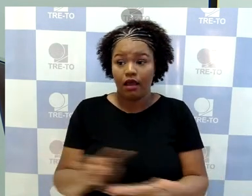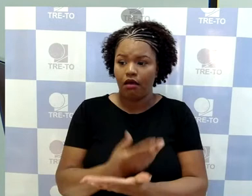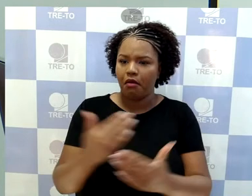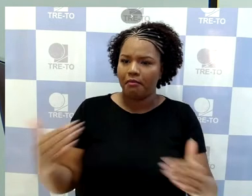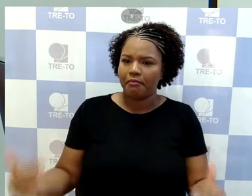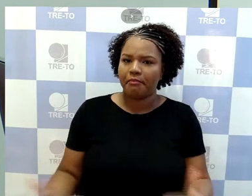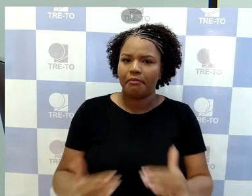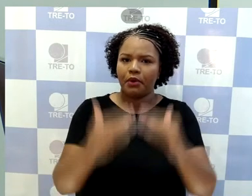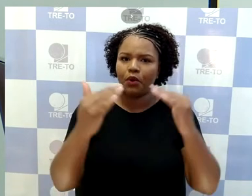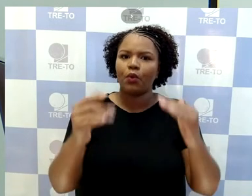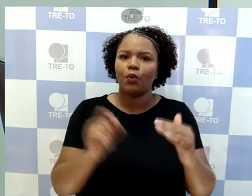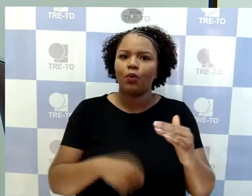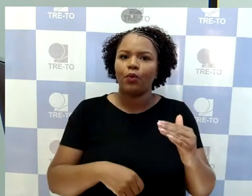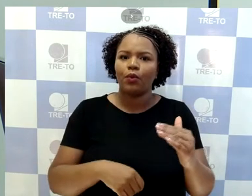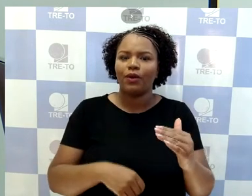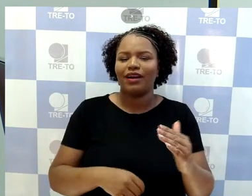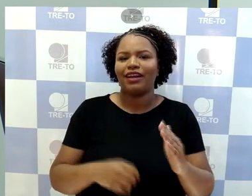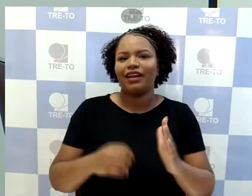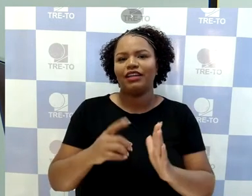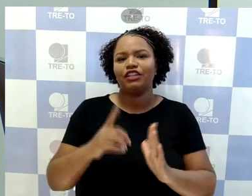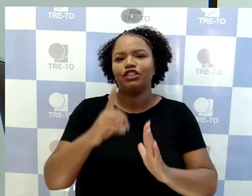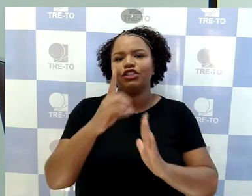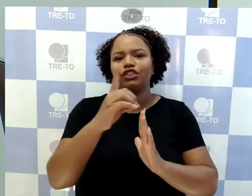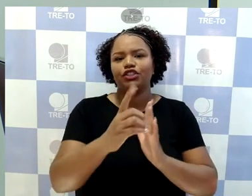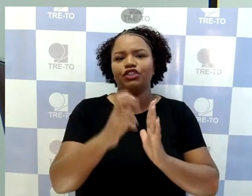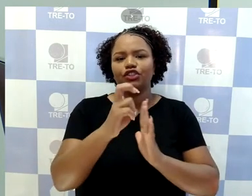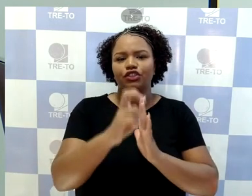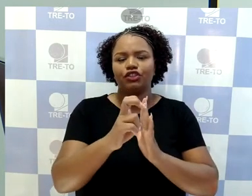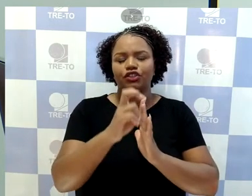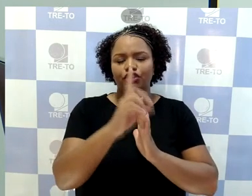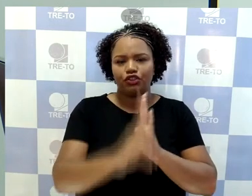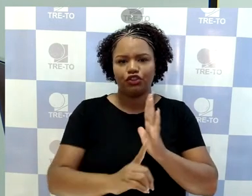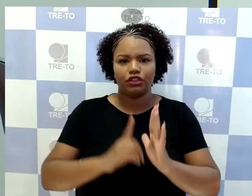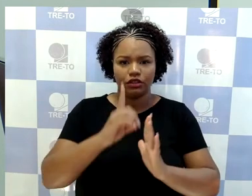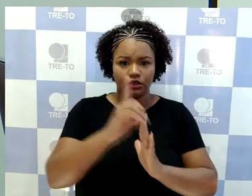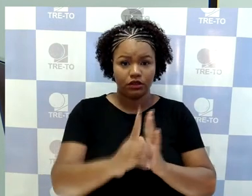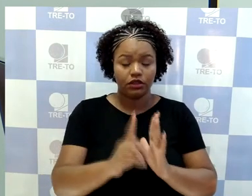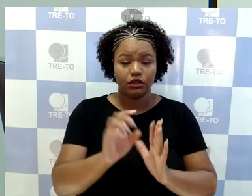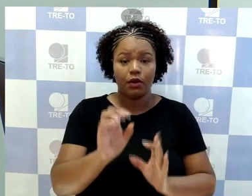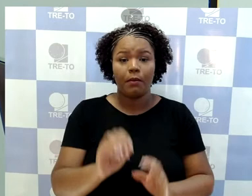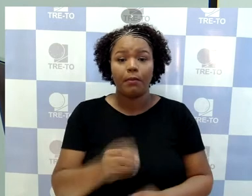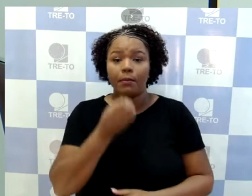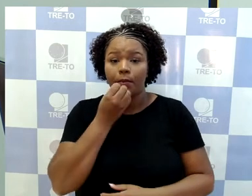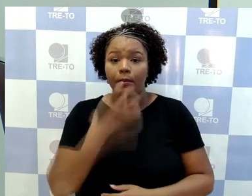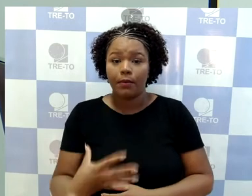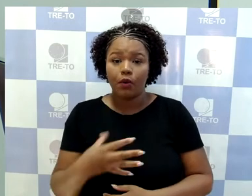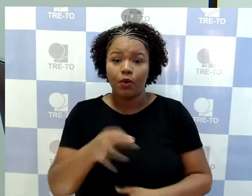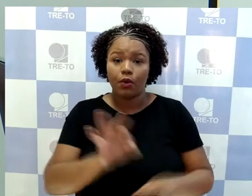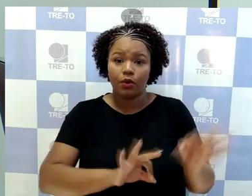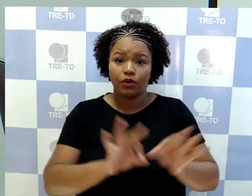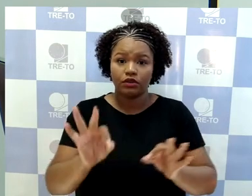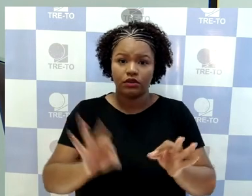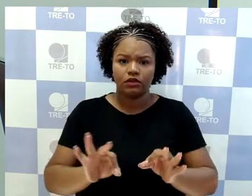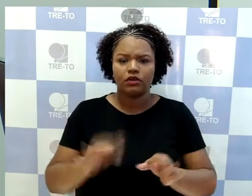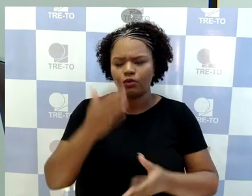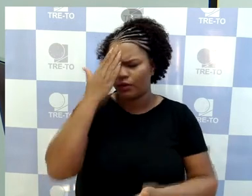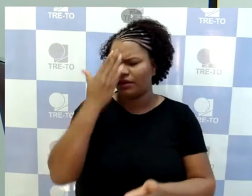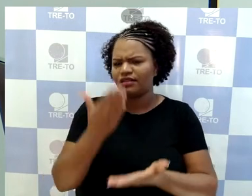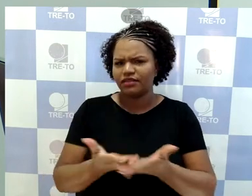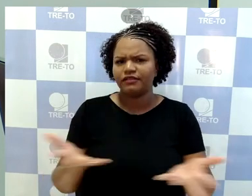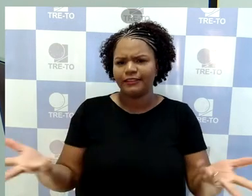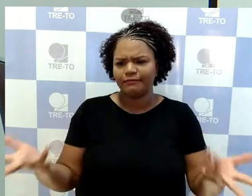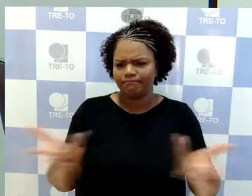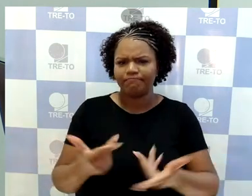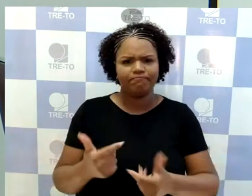diretrizes da boa prestação jurisdicional que acredito que será de total êxito. Então,